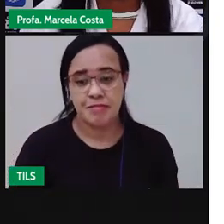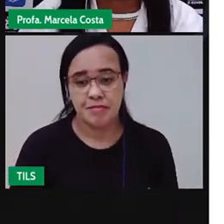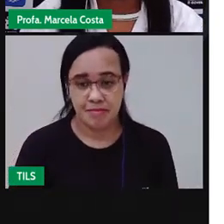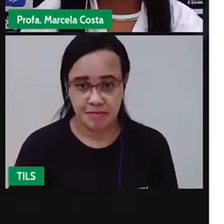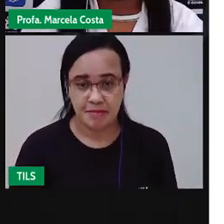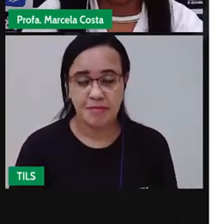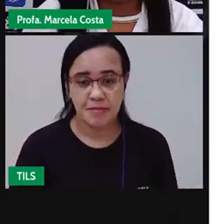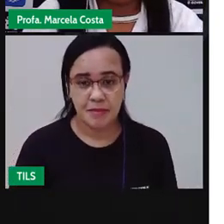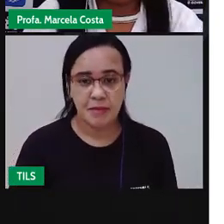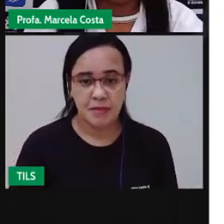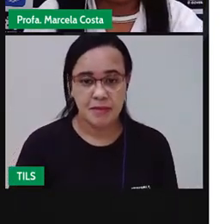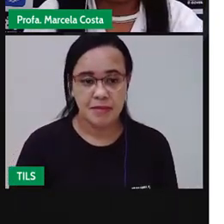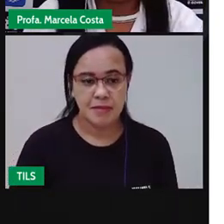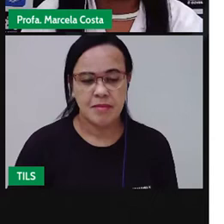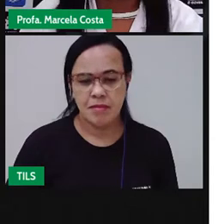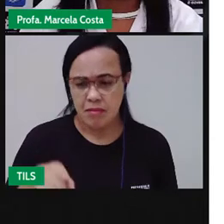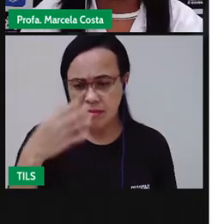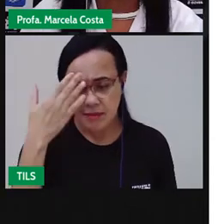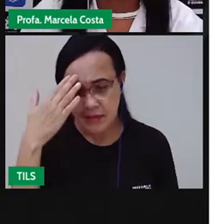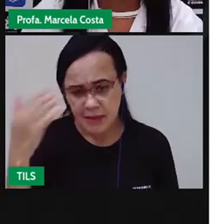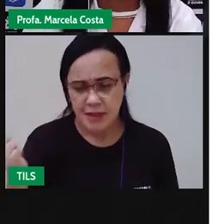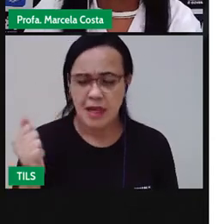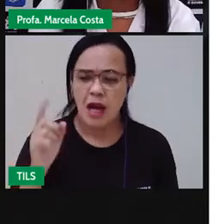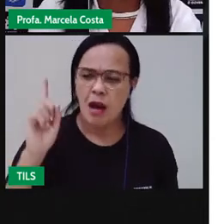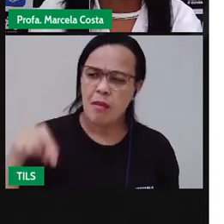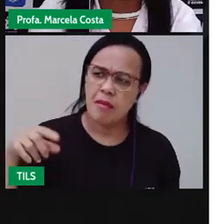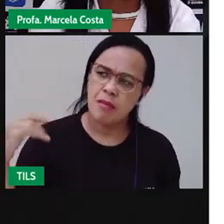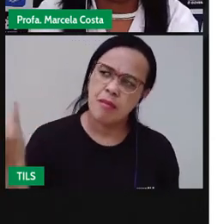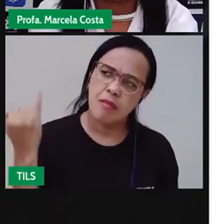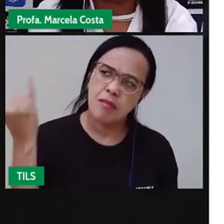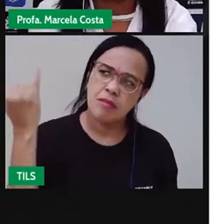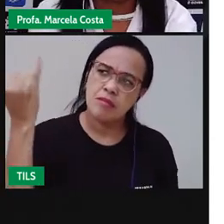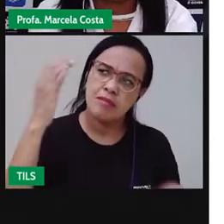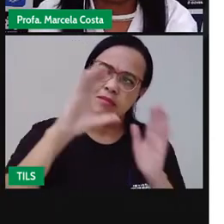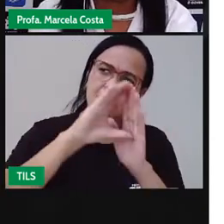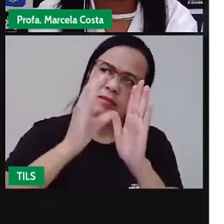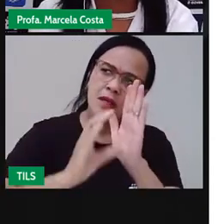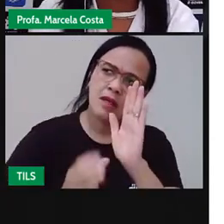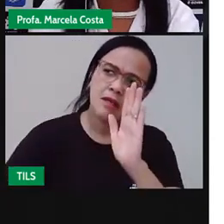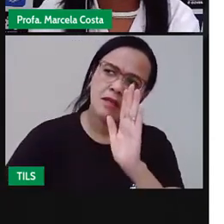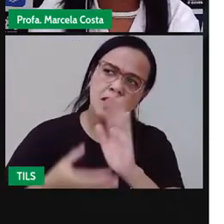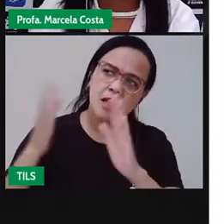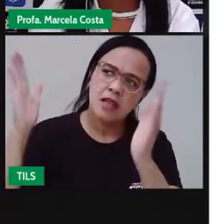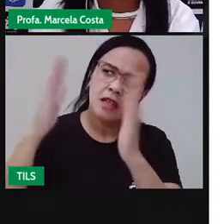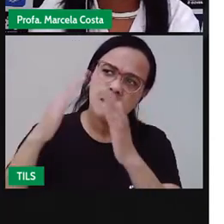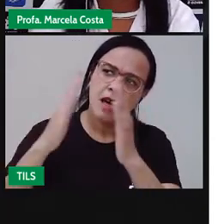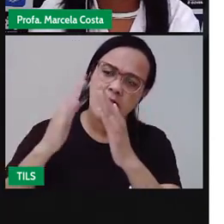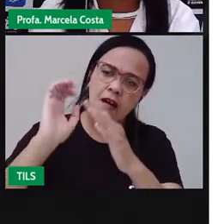Você sabe por que é importante reconhecer as características externas de uma casa?